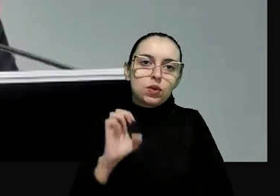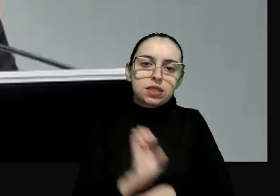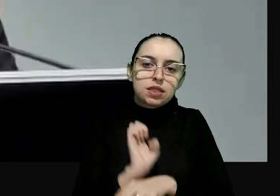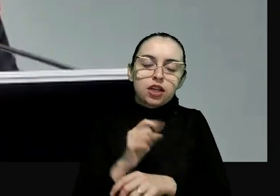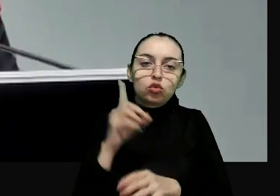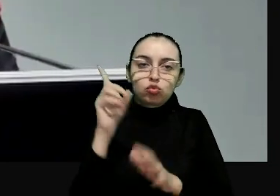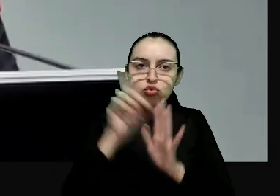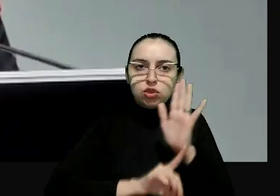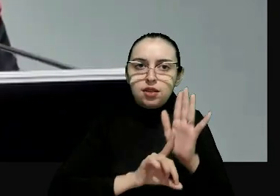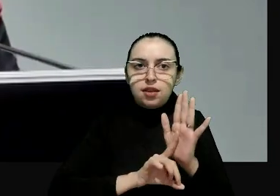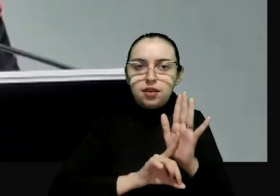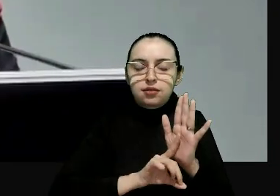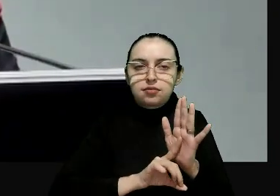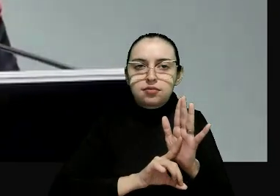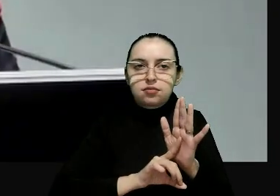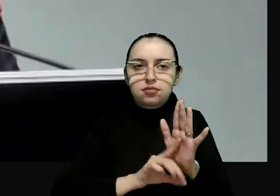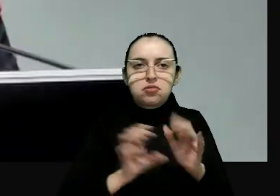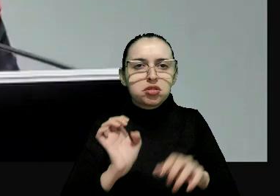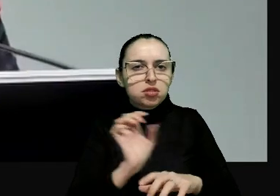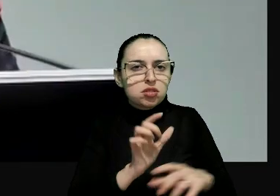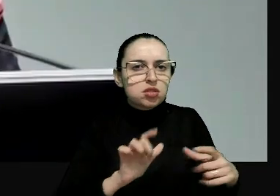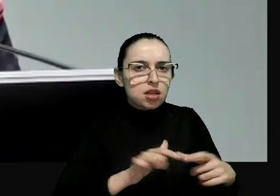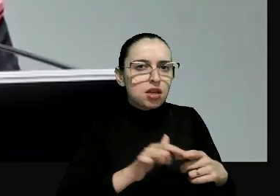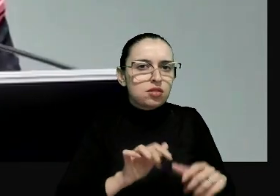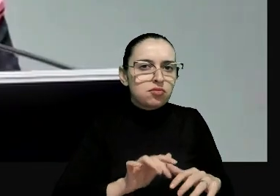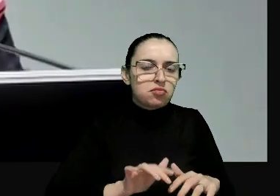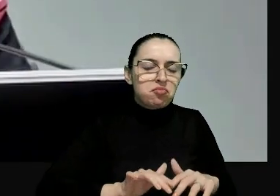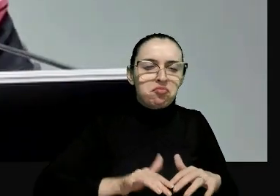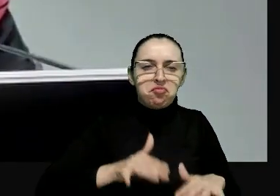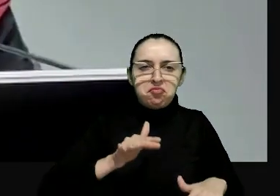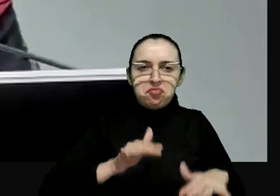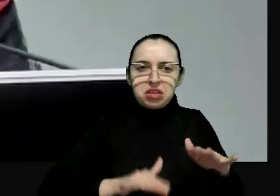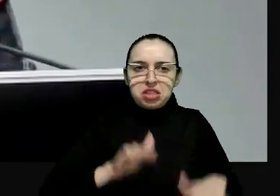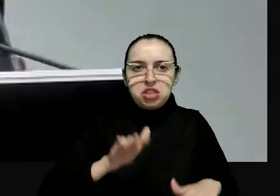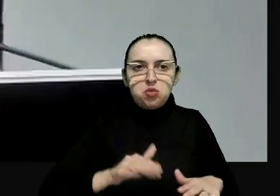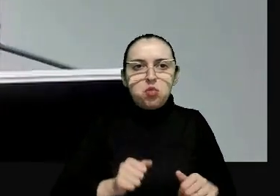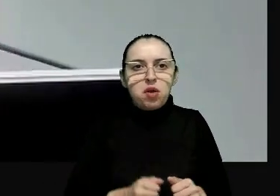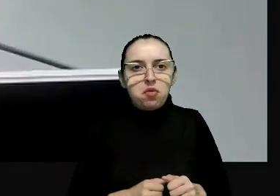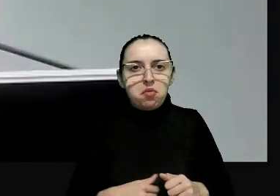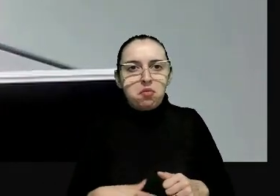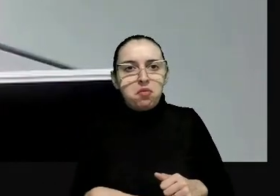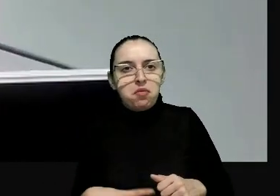-direito, na região mais desigual e mais violenta. Muito obrigada.